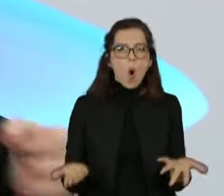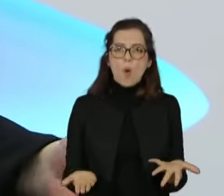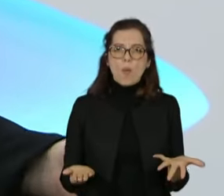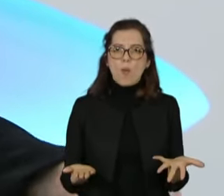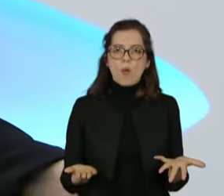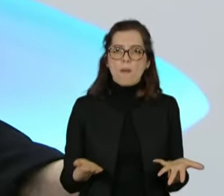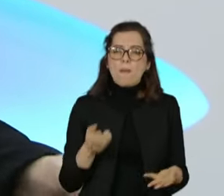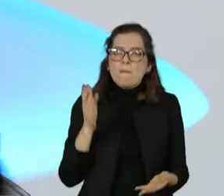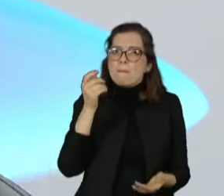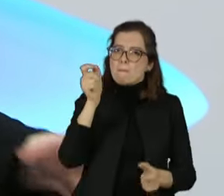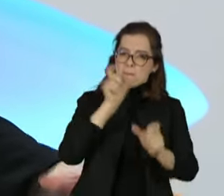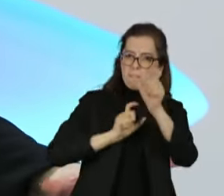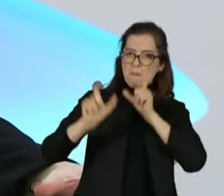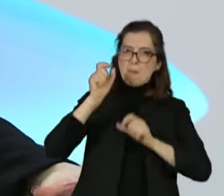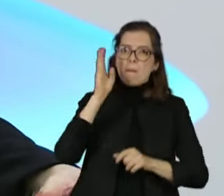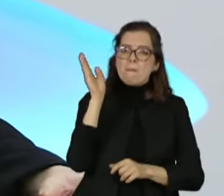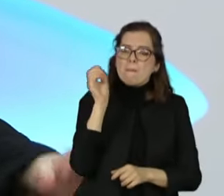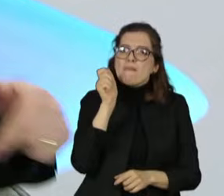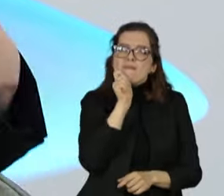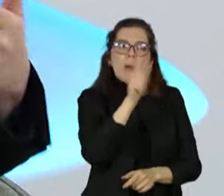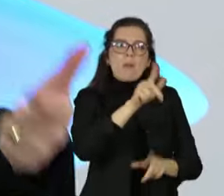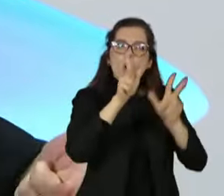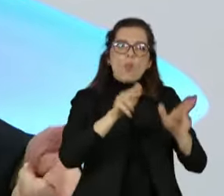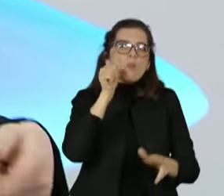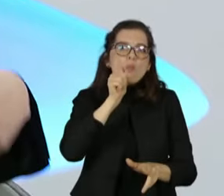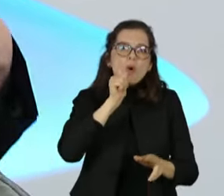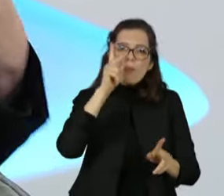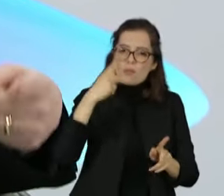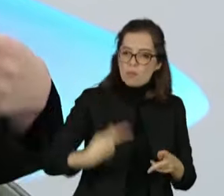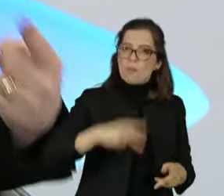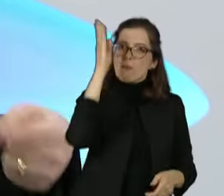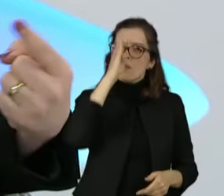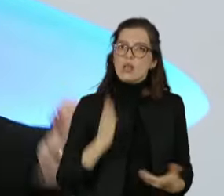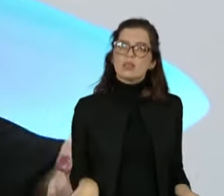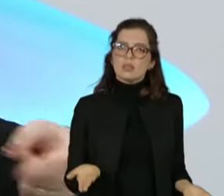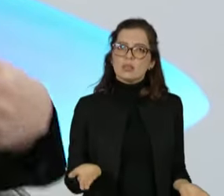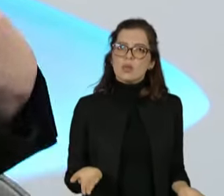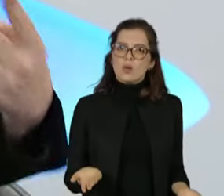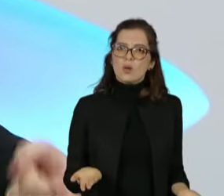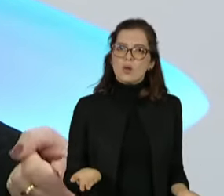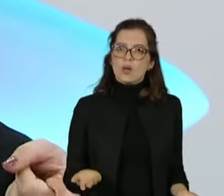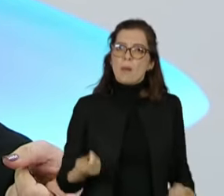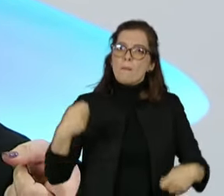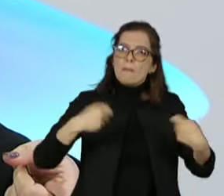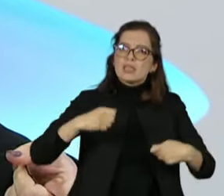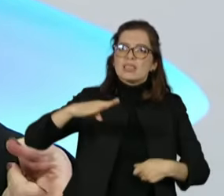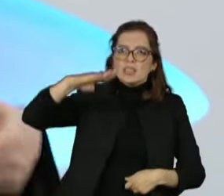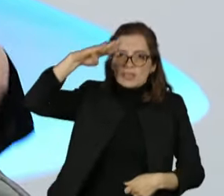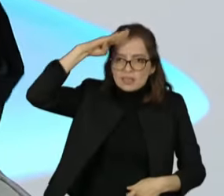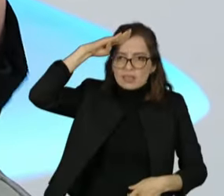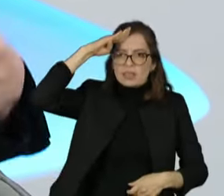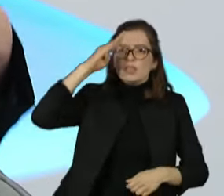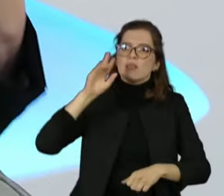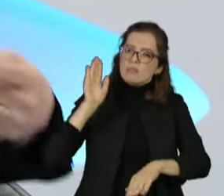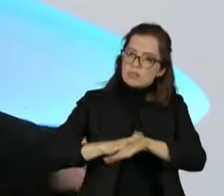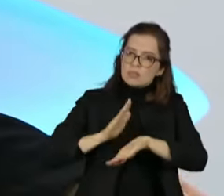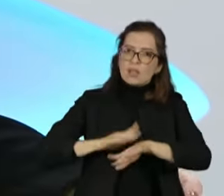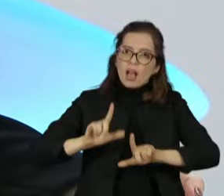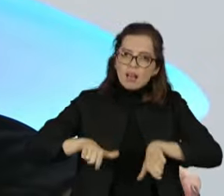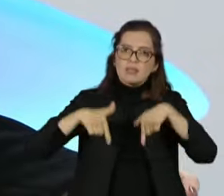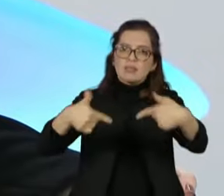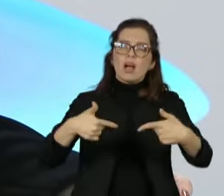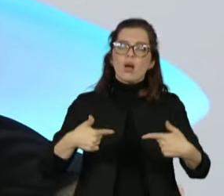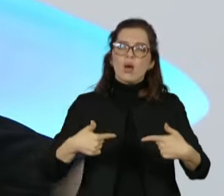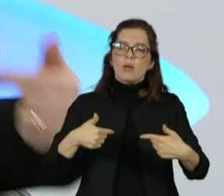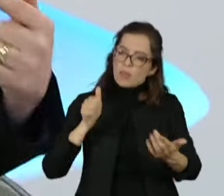Isso é um desrespeito inadmissível. Estou dizendo isso para que quem sabe as Forças Armadas tomem providência e exonerem a